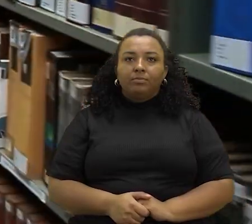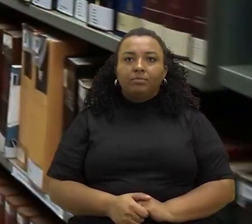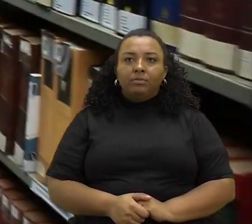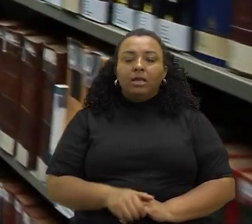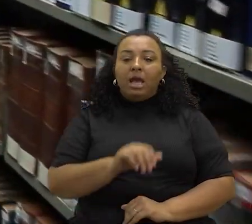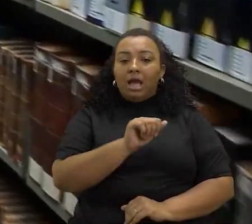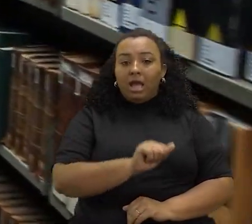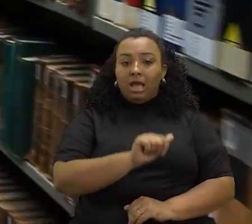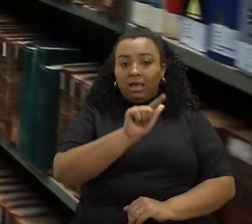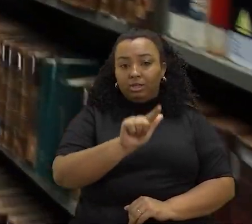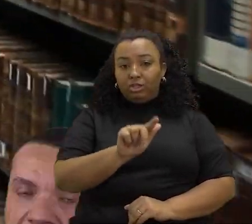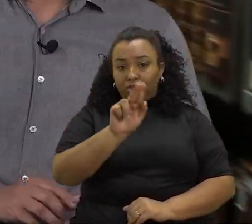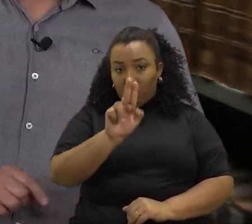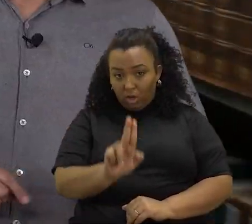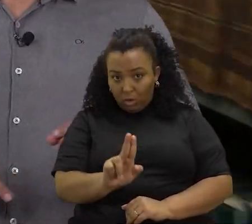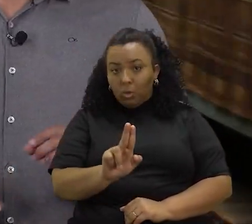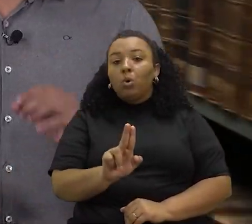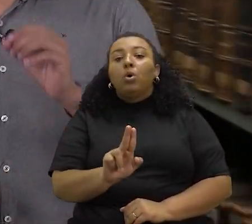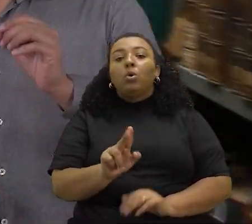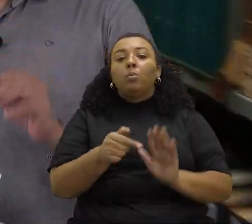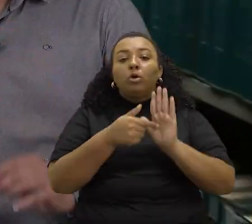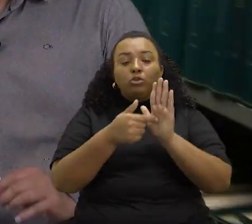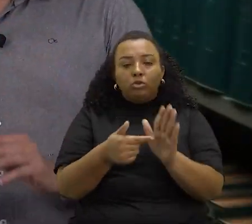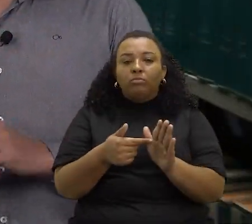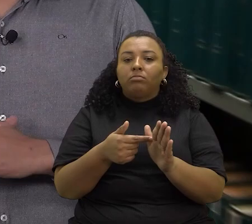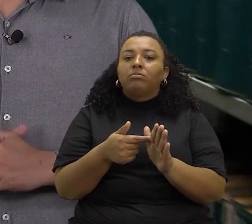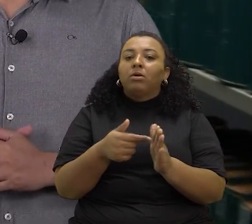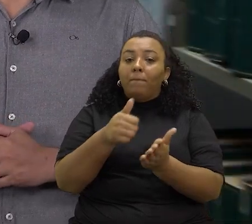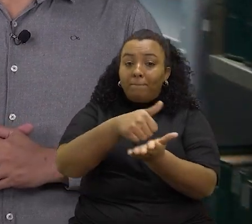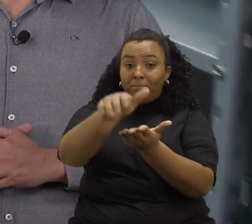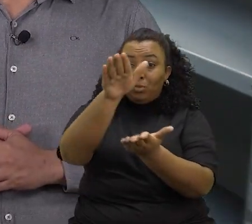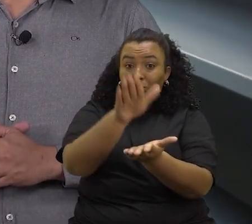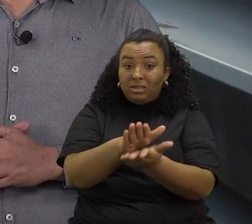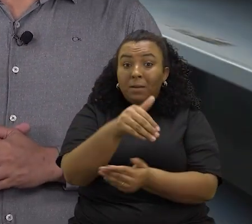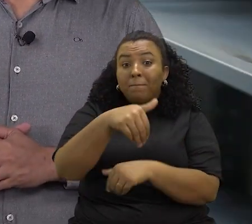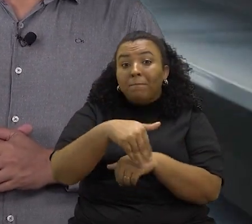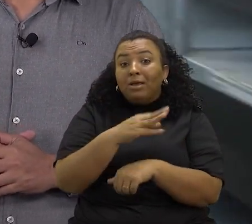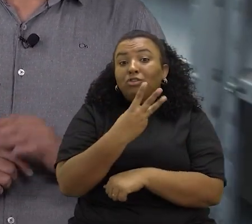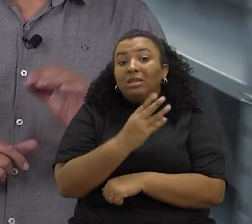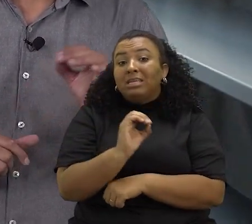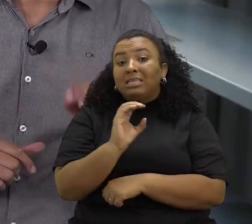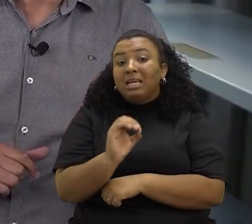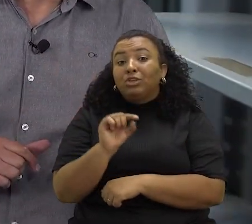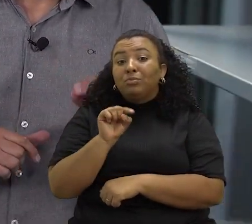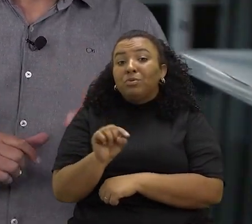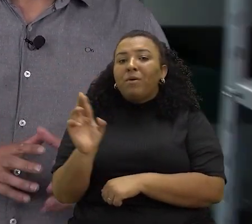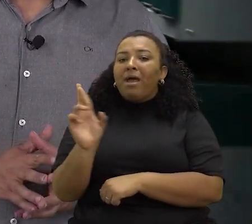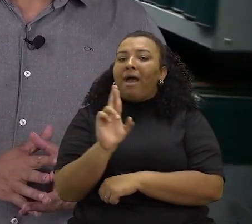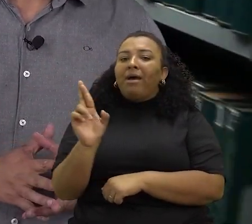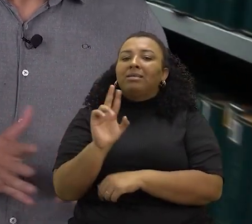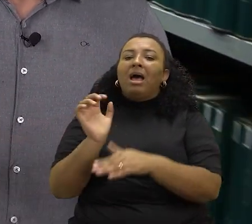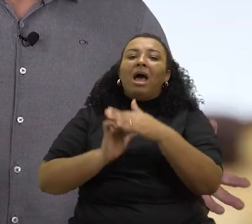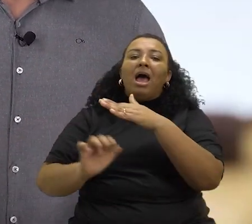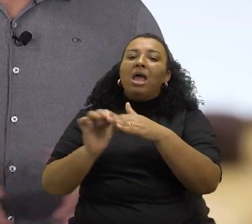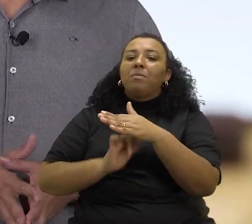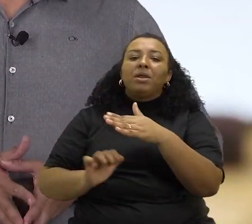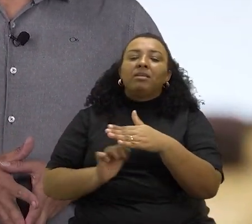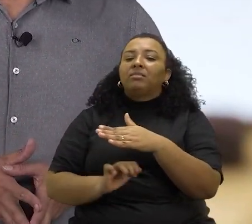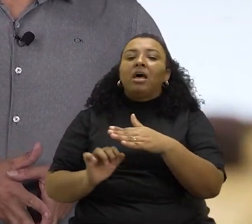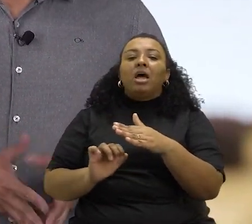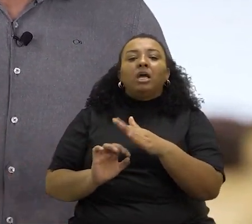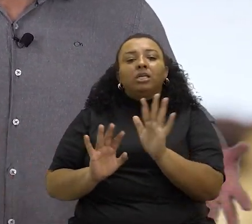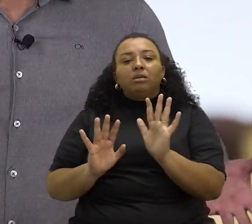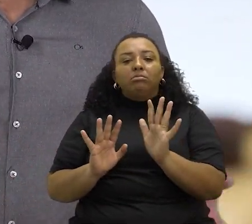Numa das últimas atuações, a AGU assegurou a aplicação de multa de mais de 300 mil reais a uma